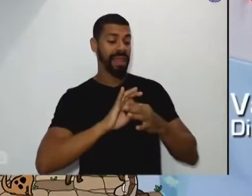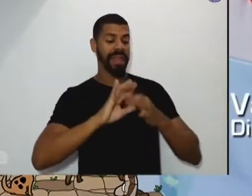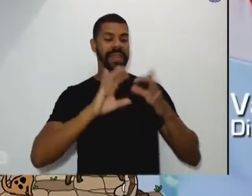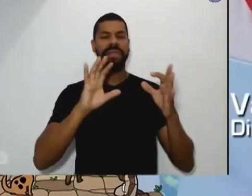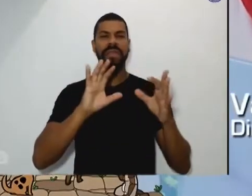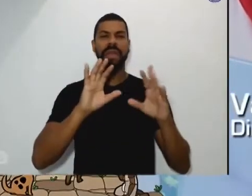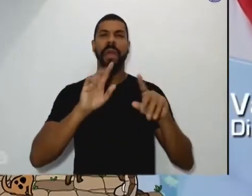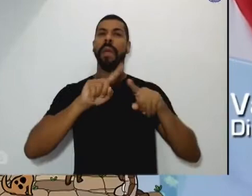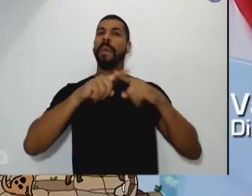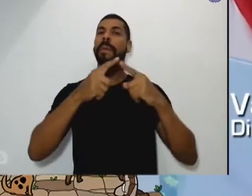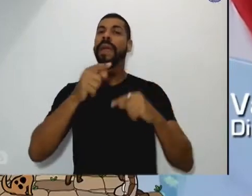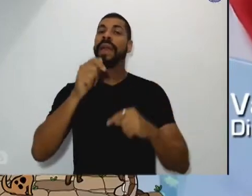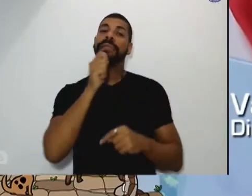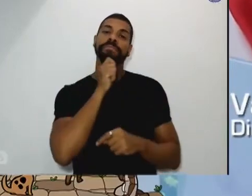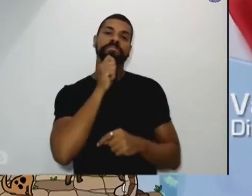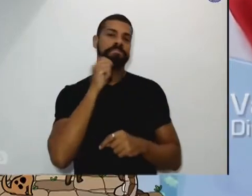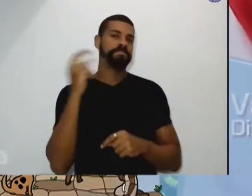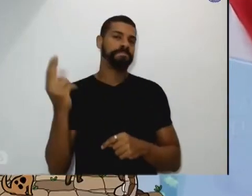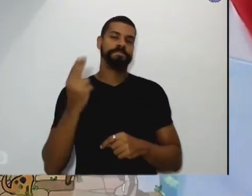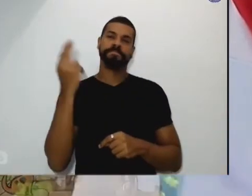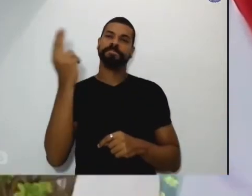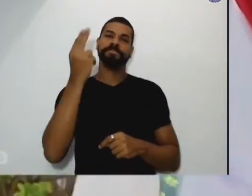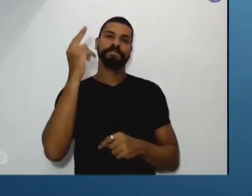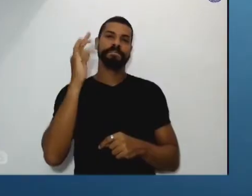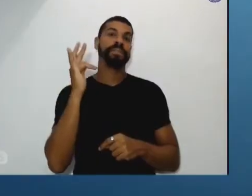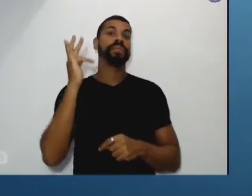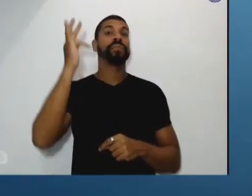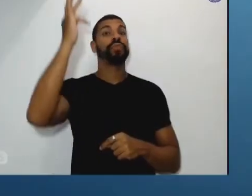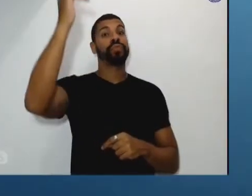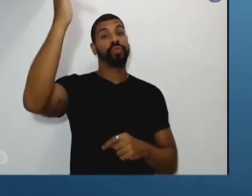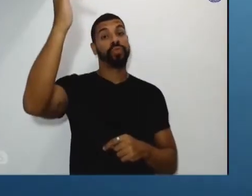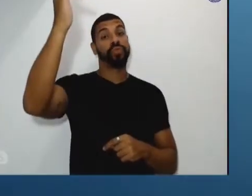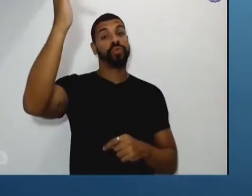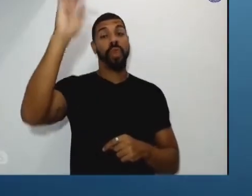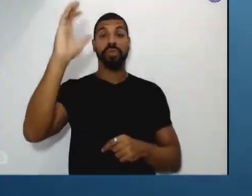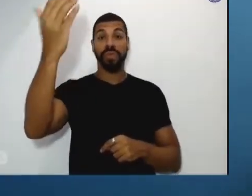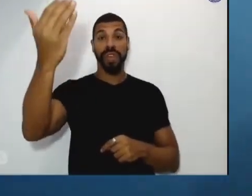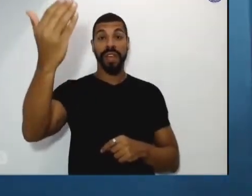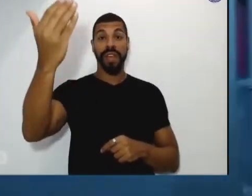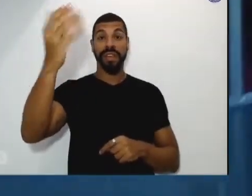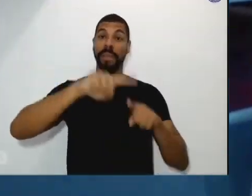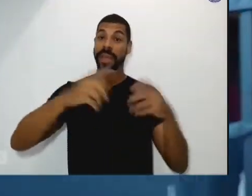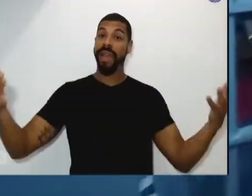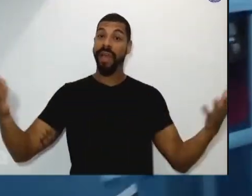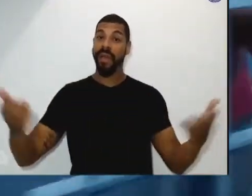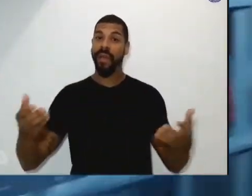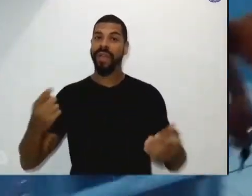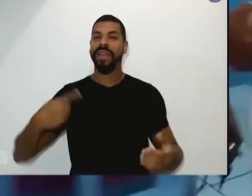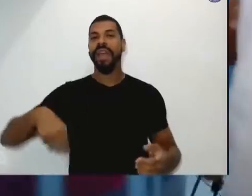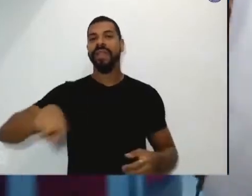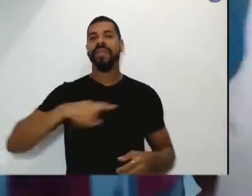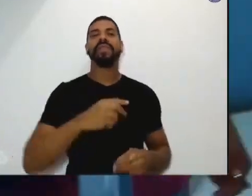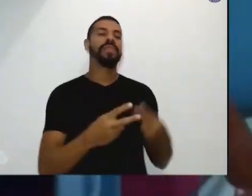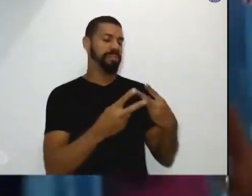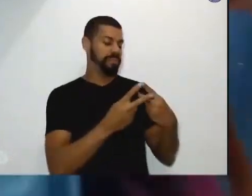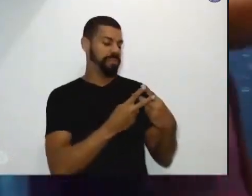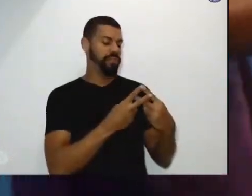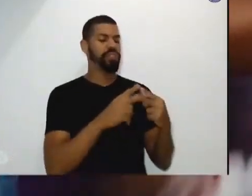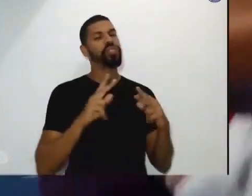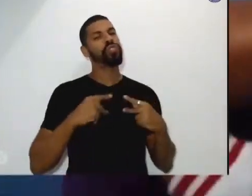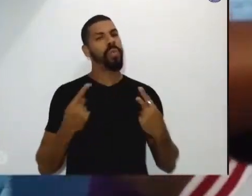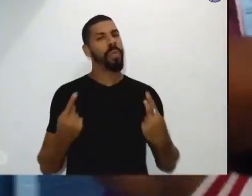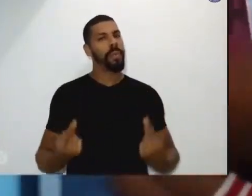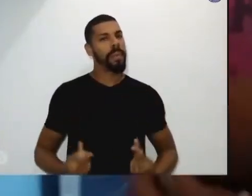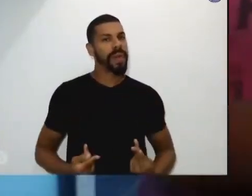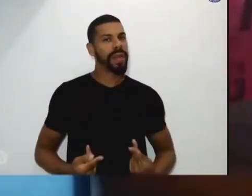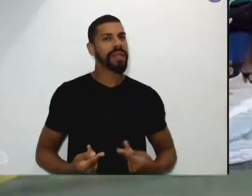sonho não se realiza, não se concretiza, pelo menos que as nossas prisões sejam humanas, onde as pessoas